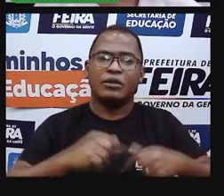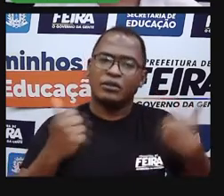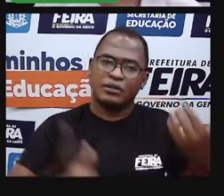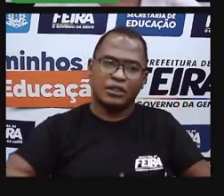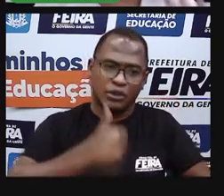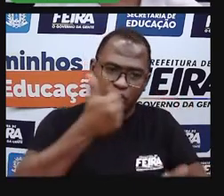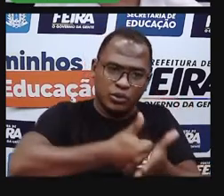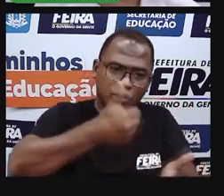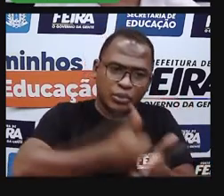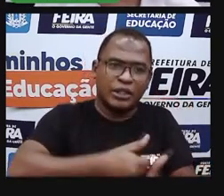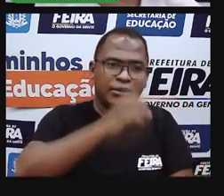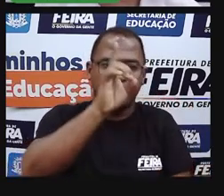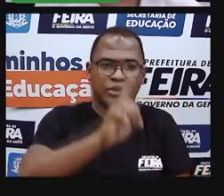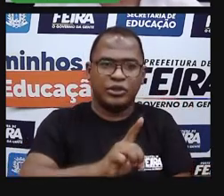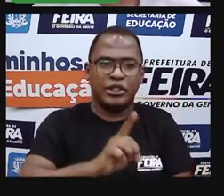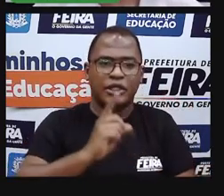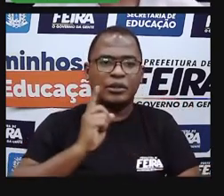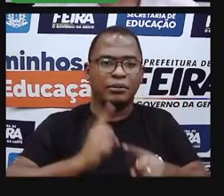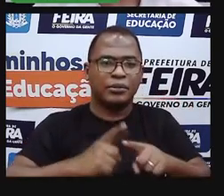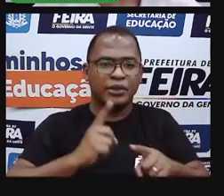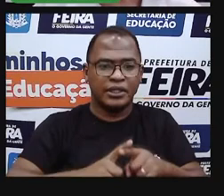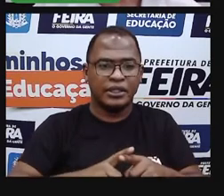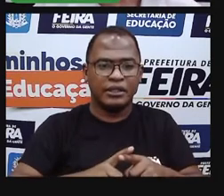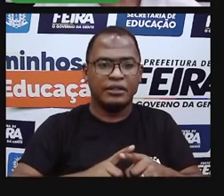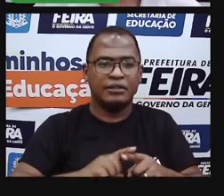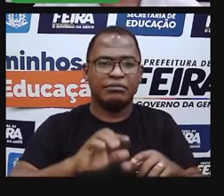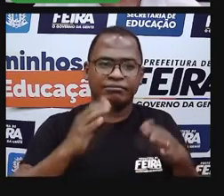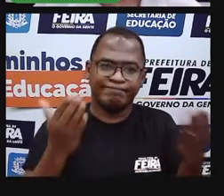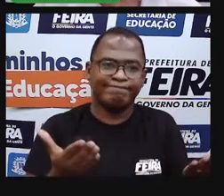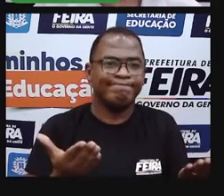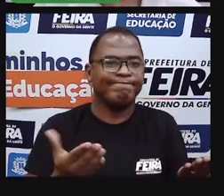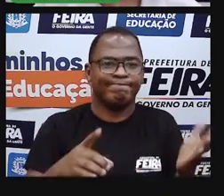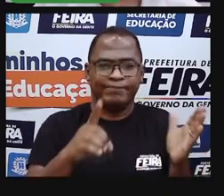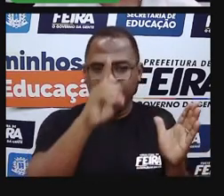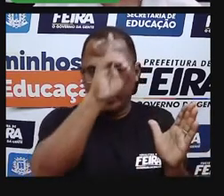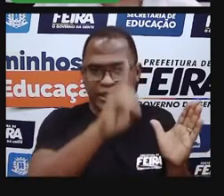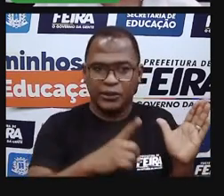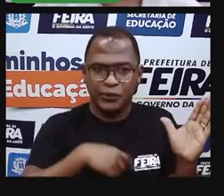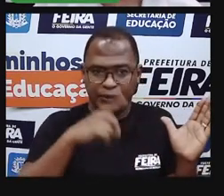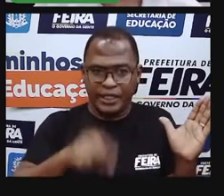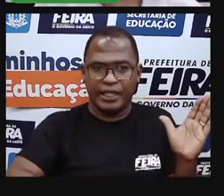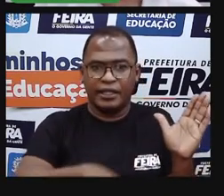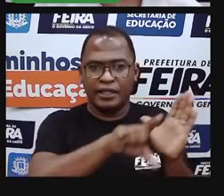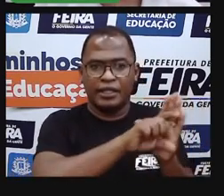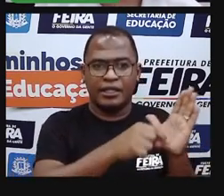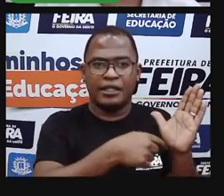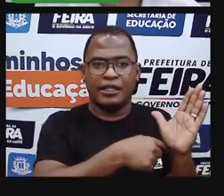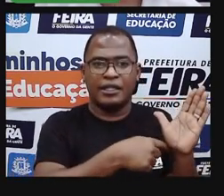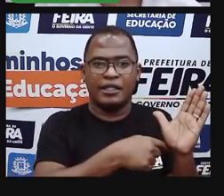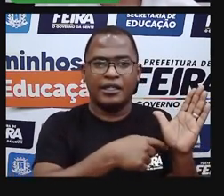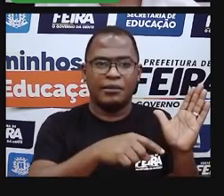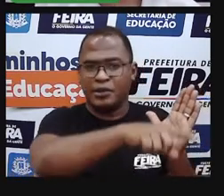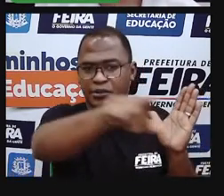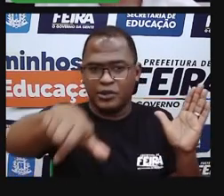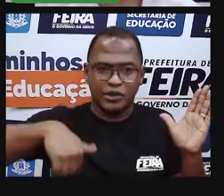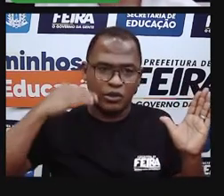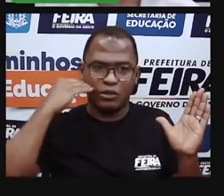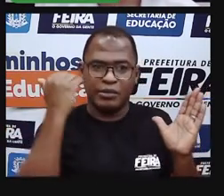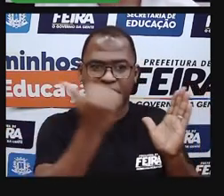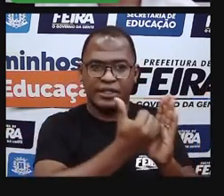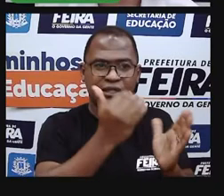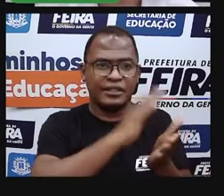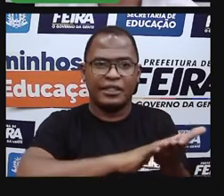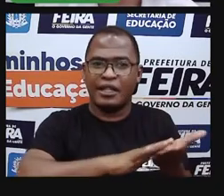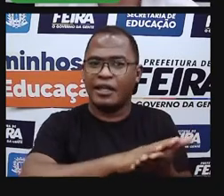direitos, que são cada dia mais negados esses direitos para eles. Eles precisam ter um agarra muito grande. Eles precisam